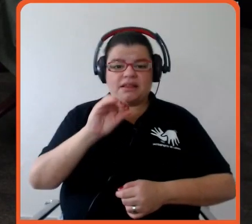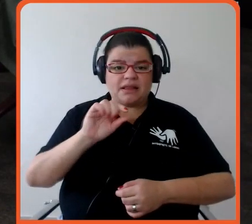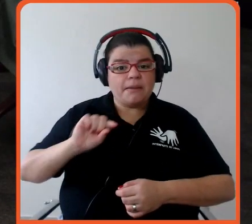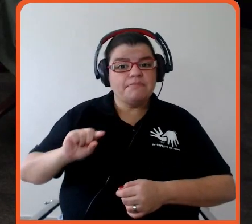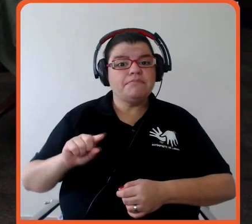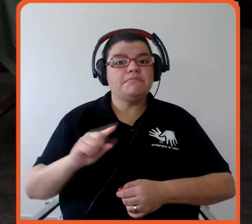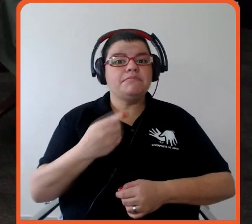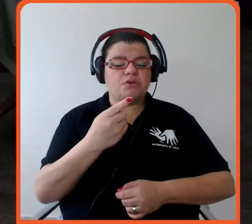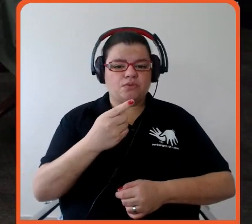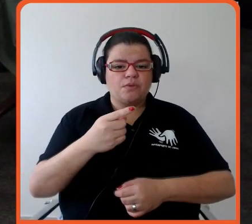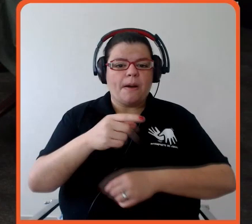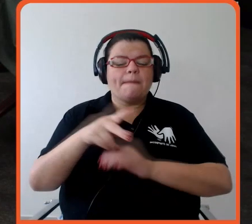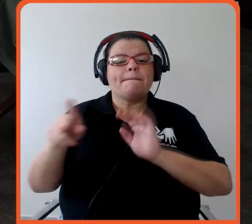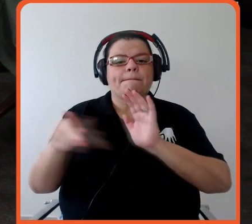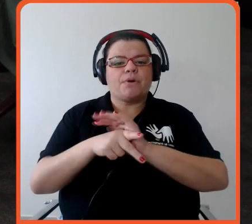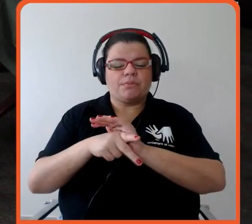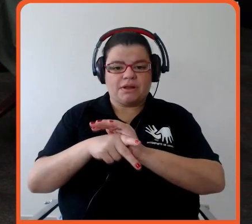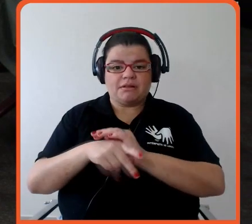Amazônia Legal.